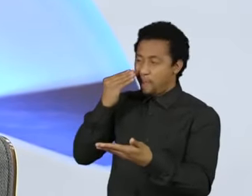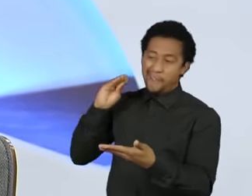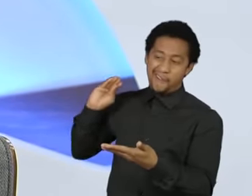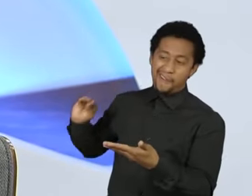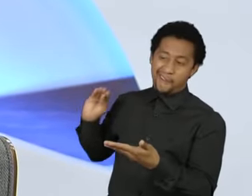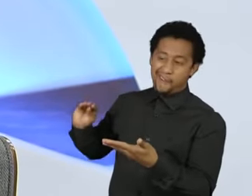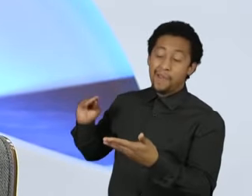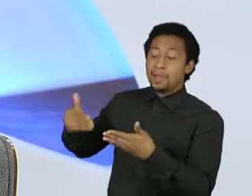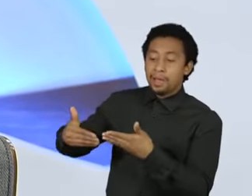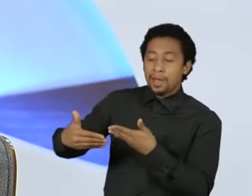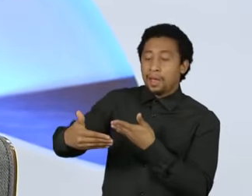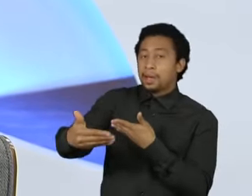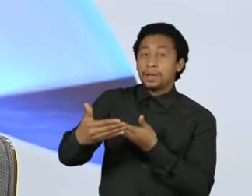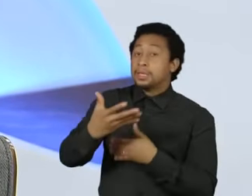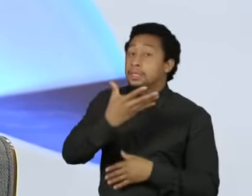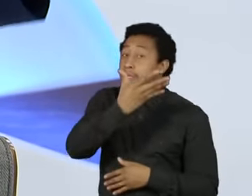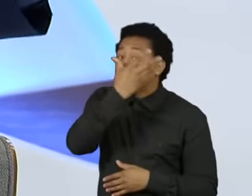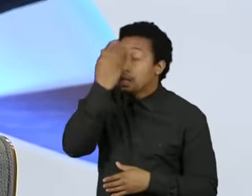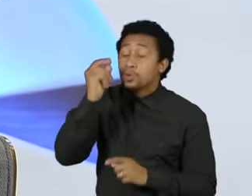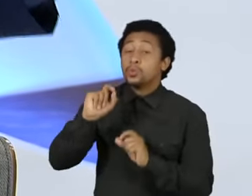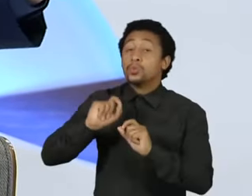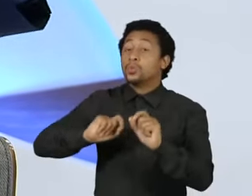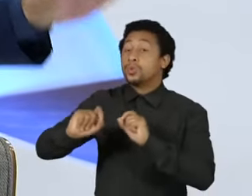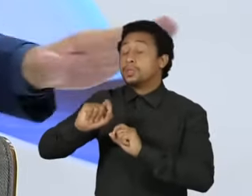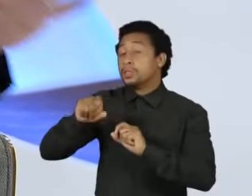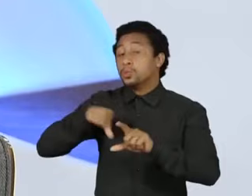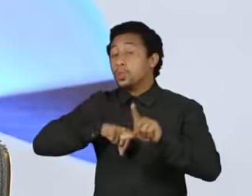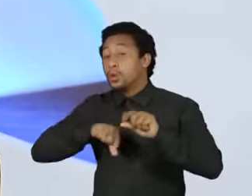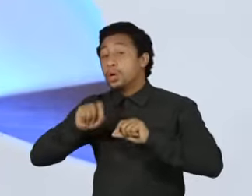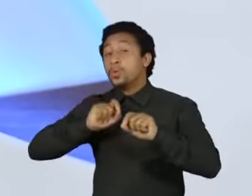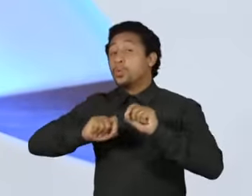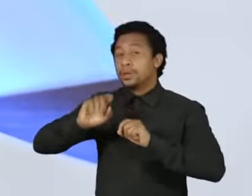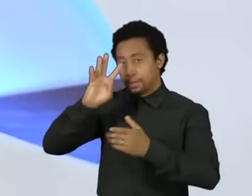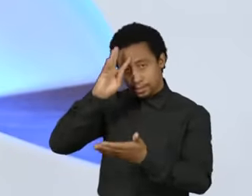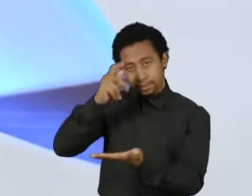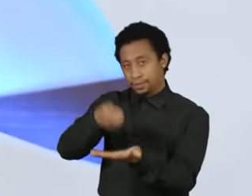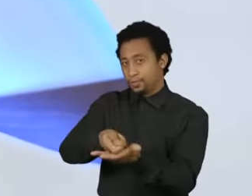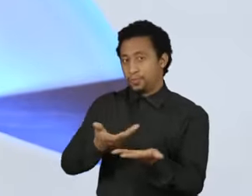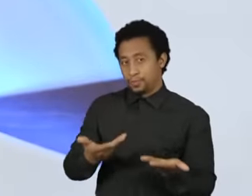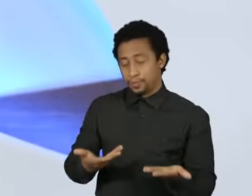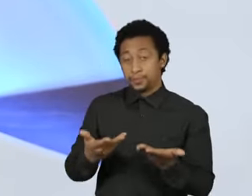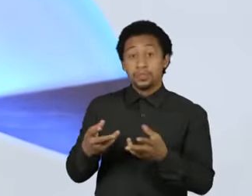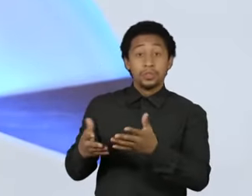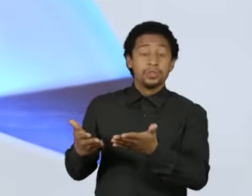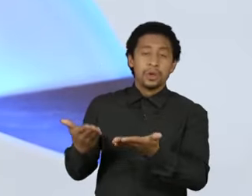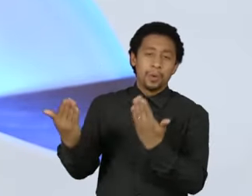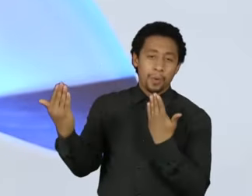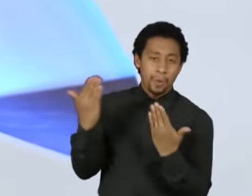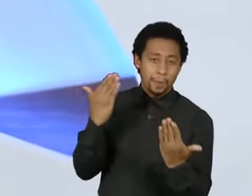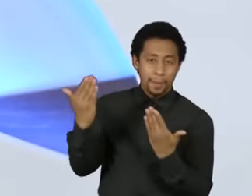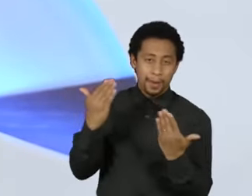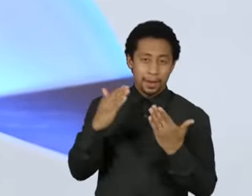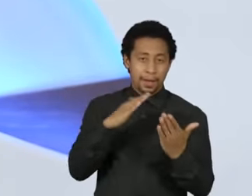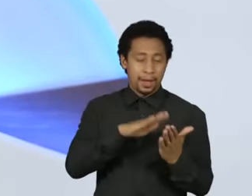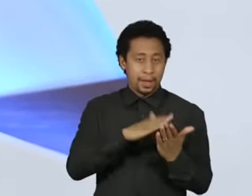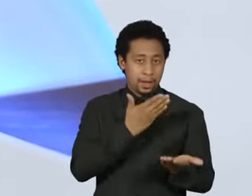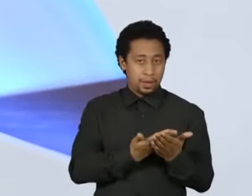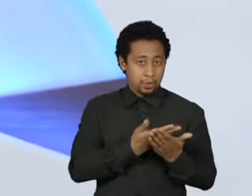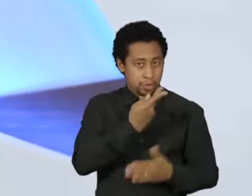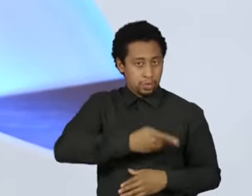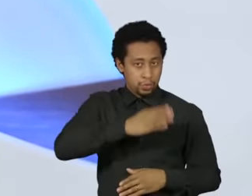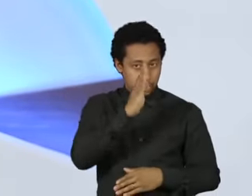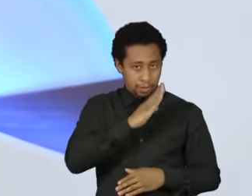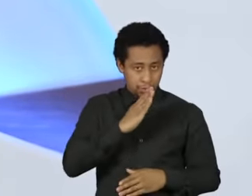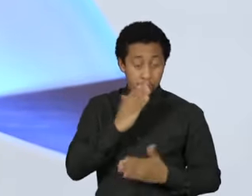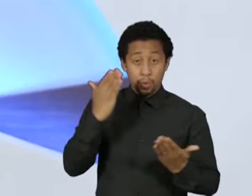de dias de escolas paralisadas do Brasil vis-à-vis os outros países do mundo, a gente leva um susto.